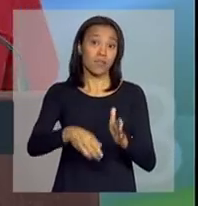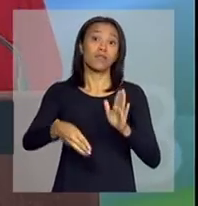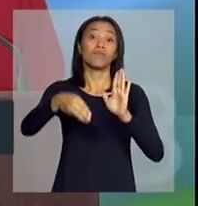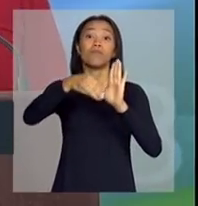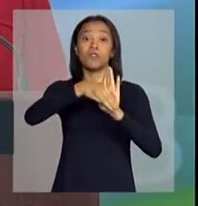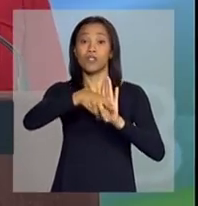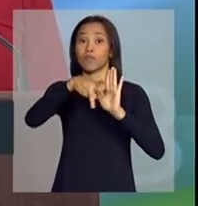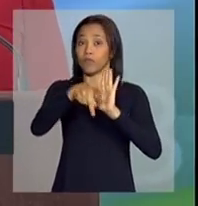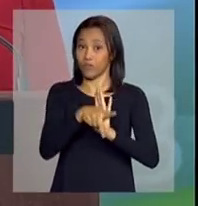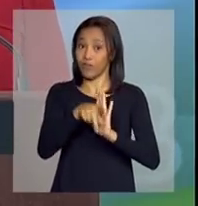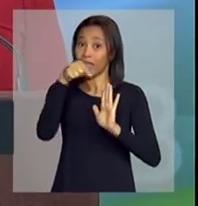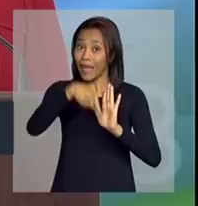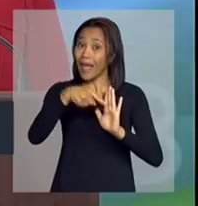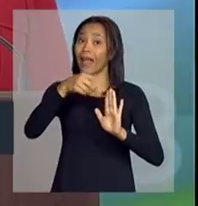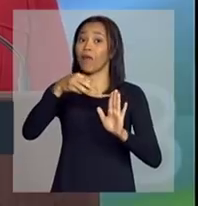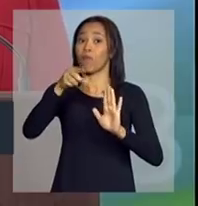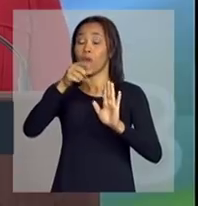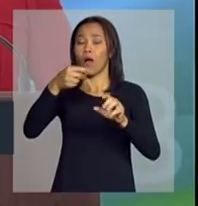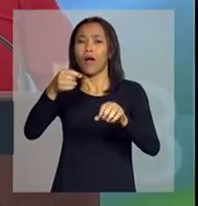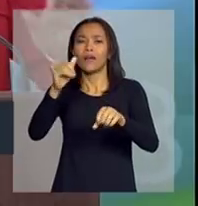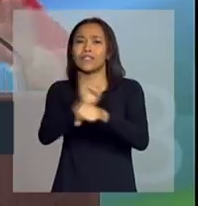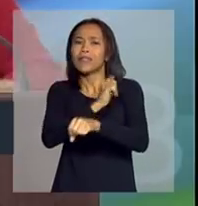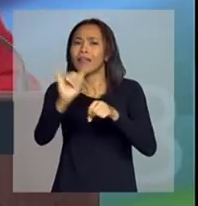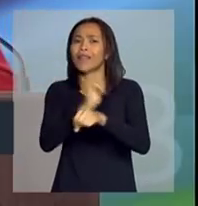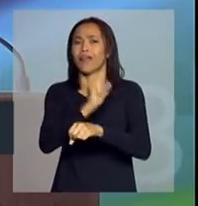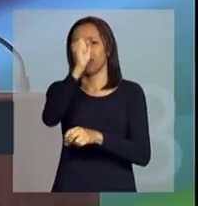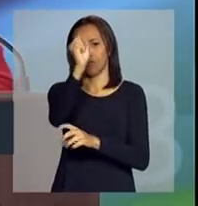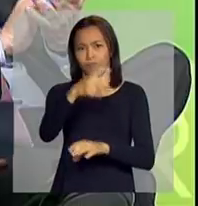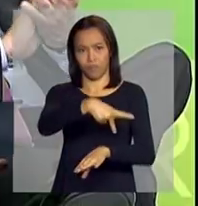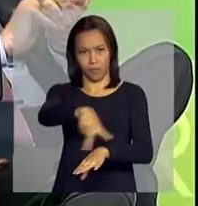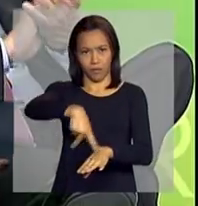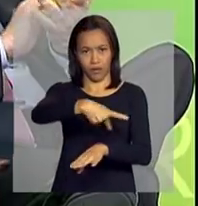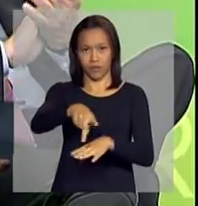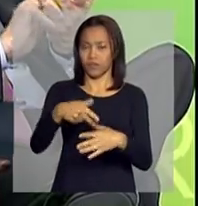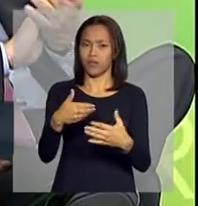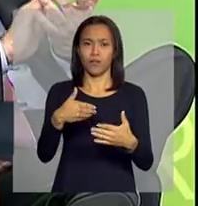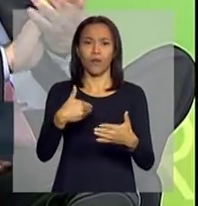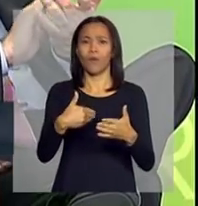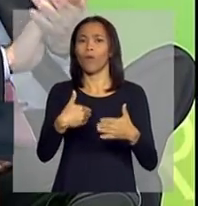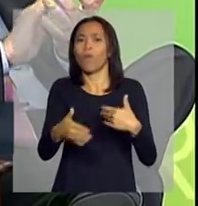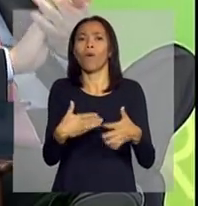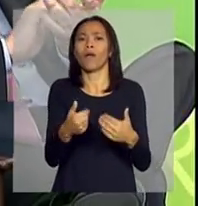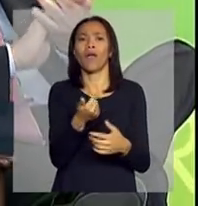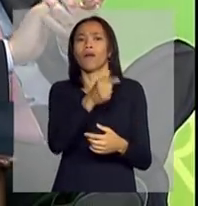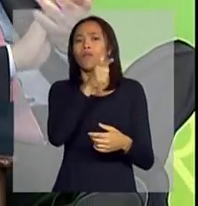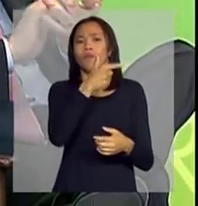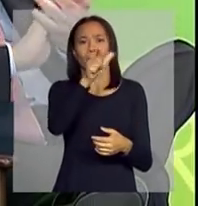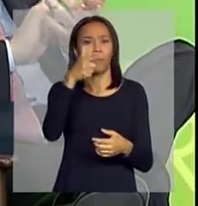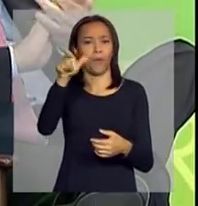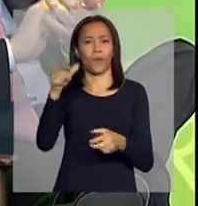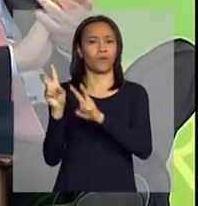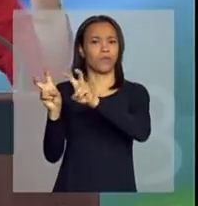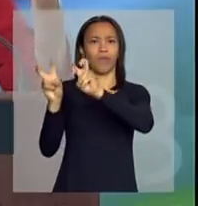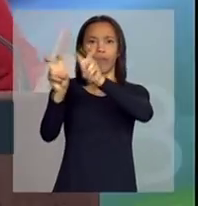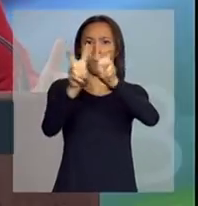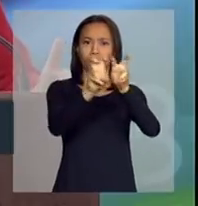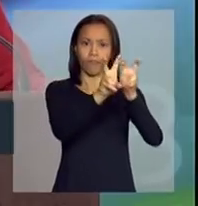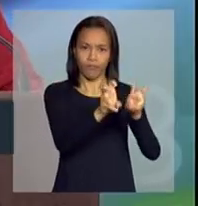estratégicas para esse país. Para além de qualquer outra questão